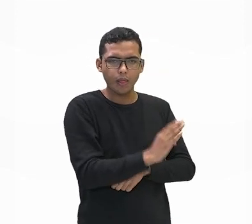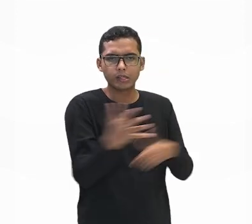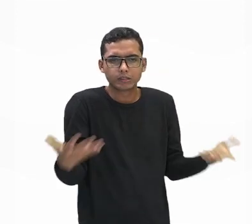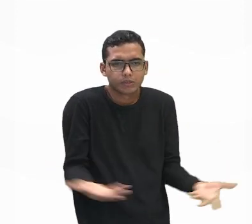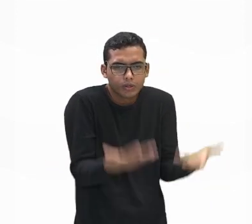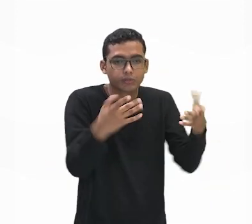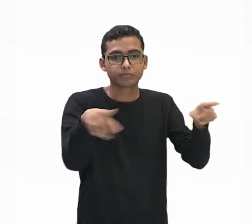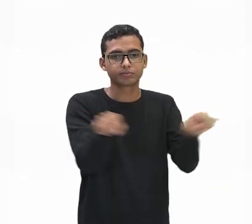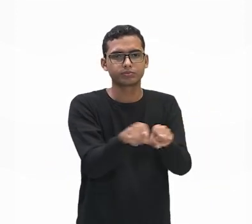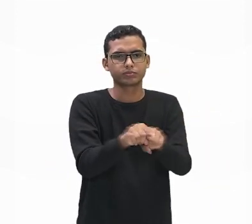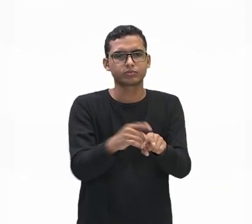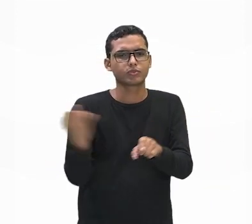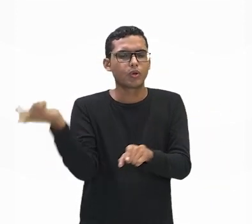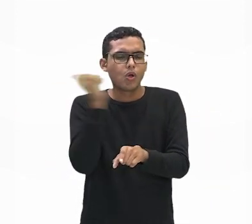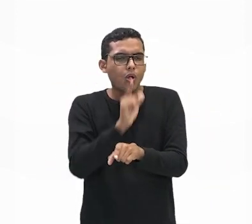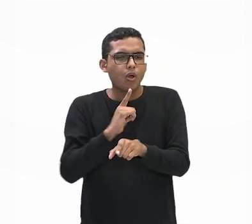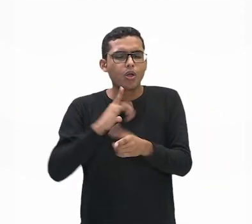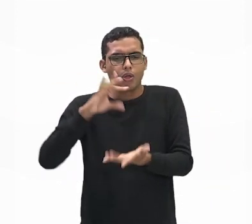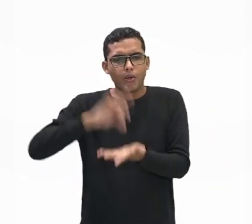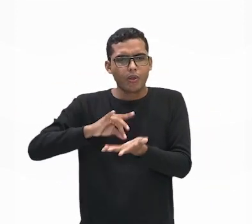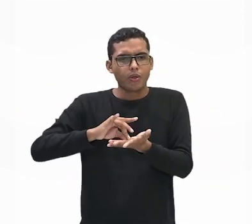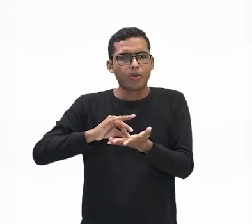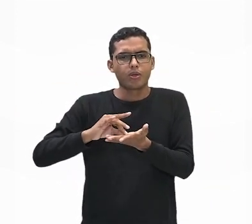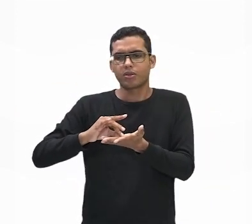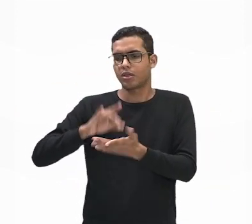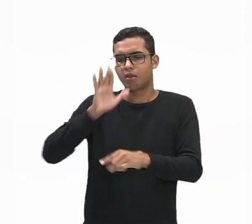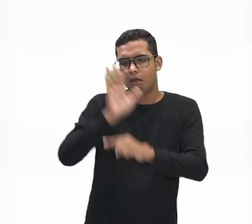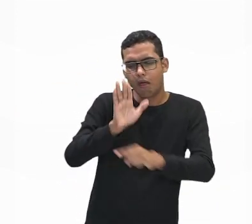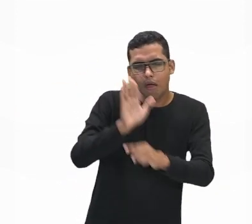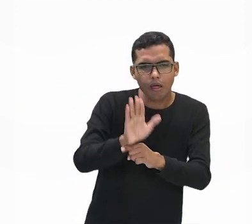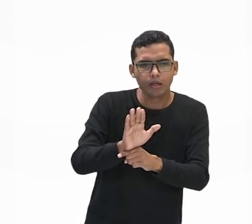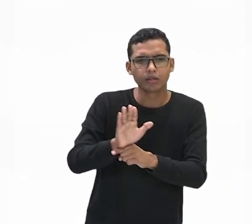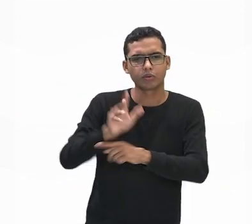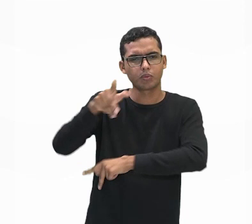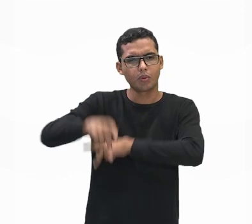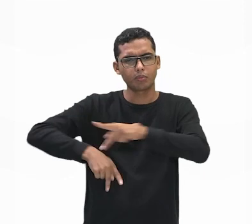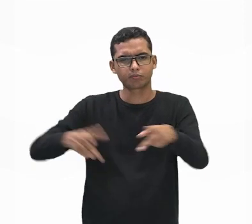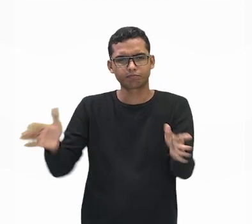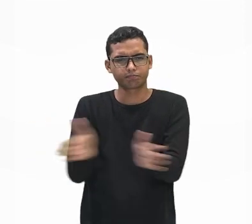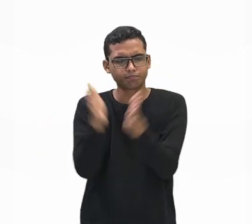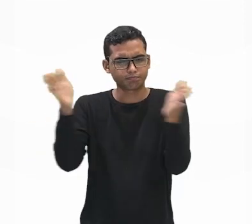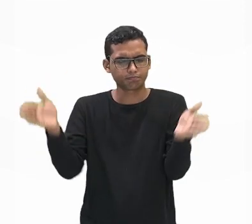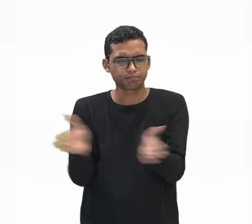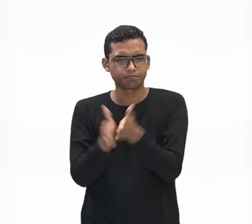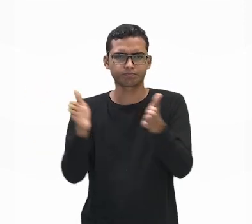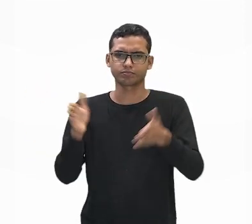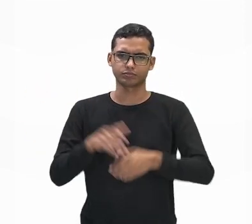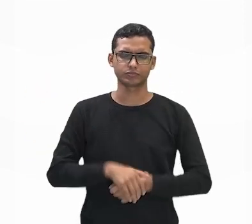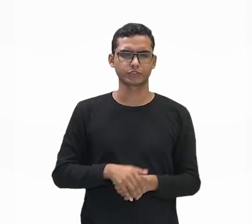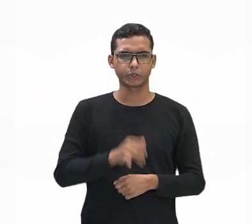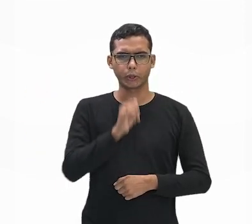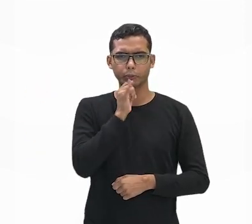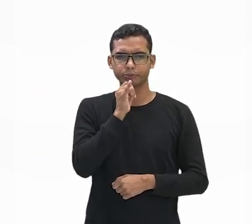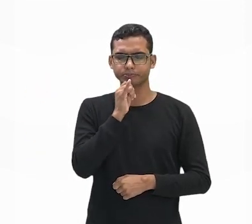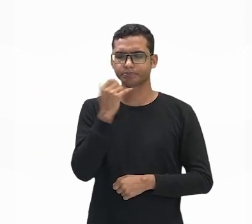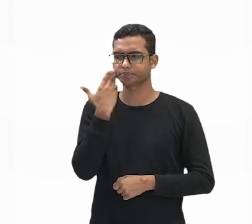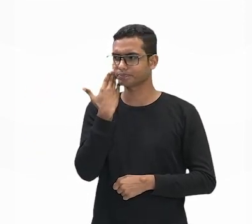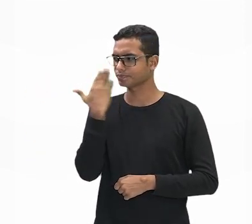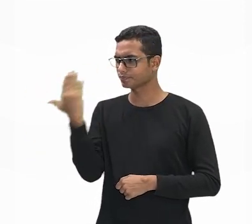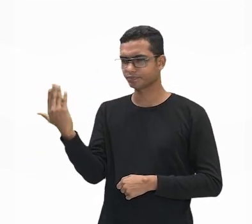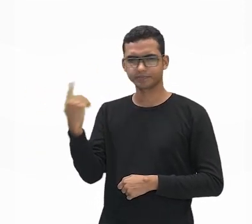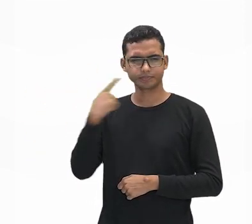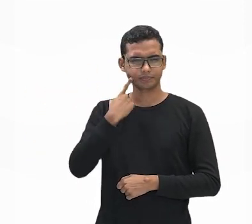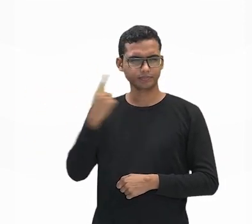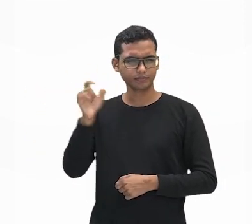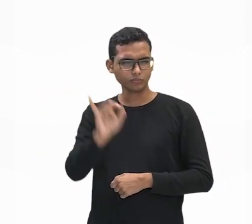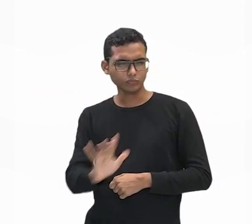alcançar a população mais pobre de alguma forma chega de ver cenas como aquelas que a gente viu ali a